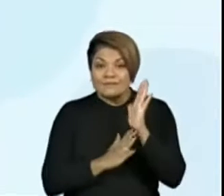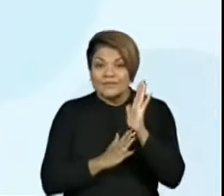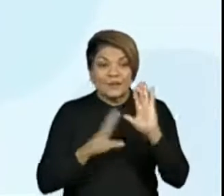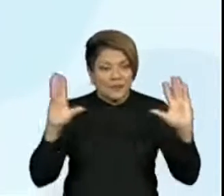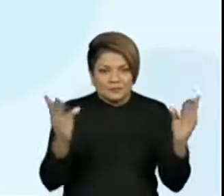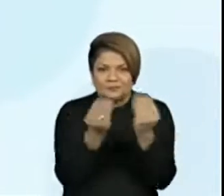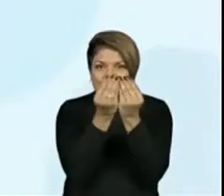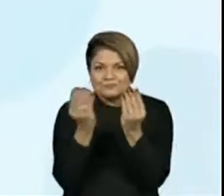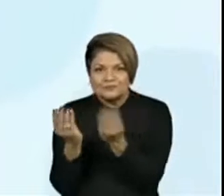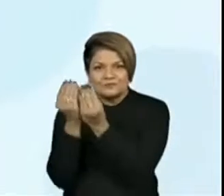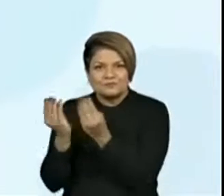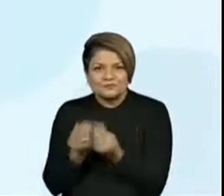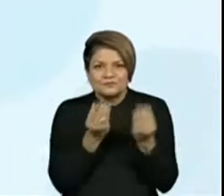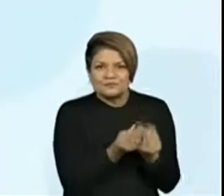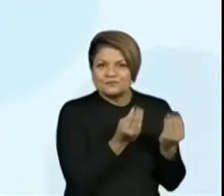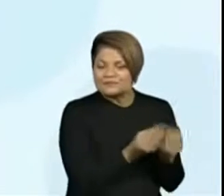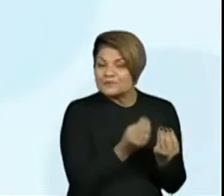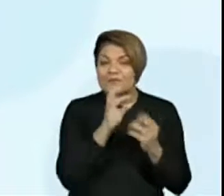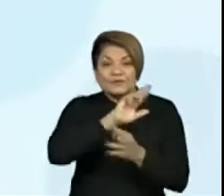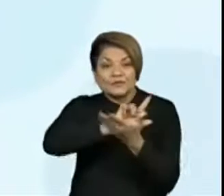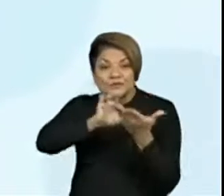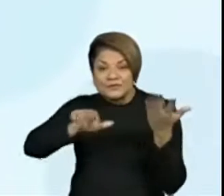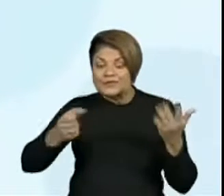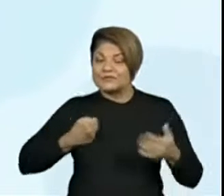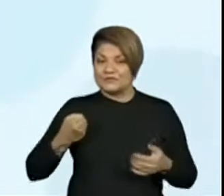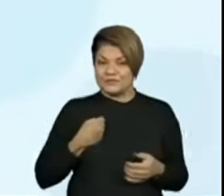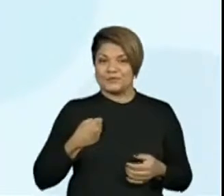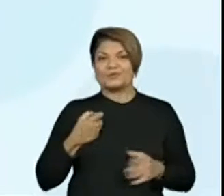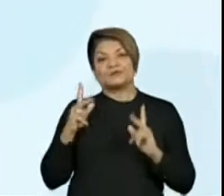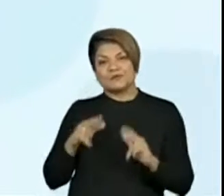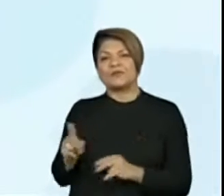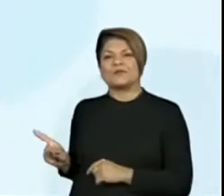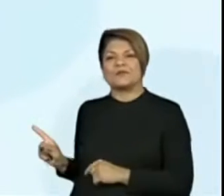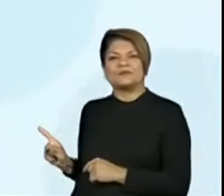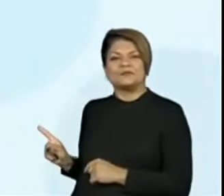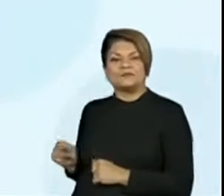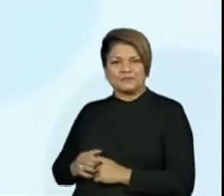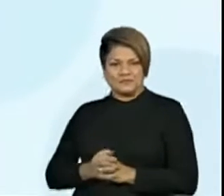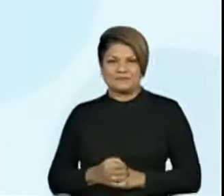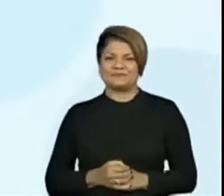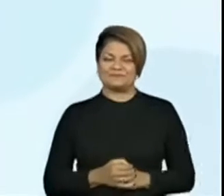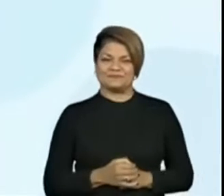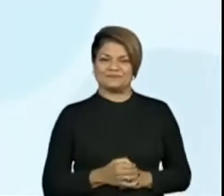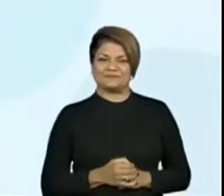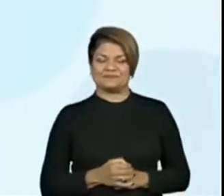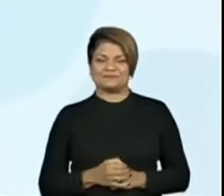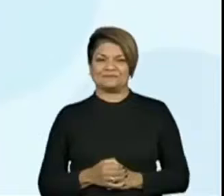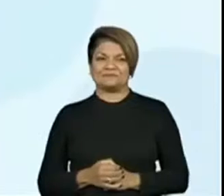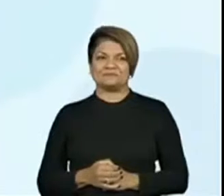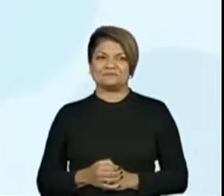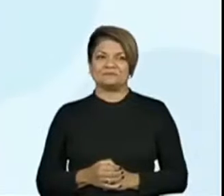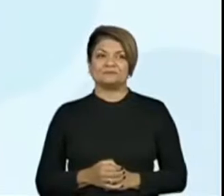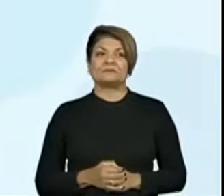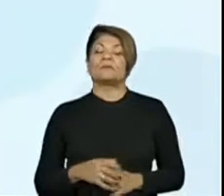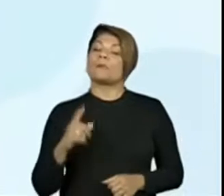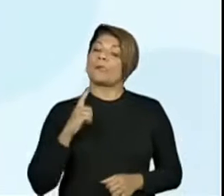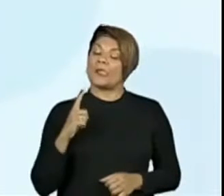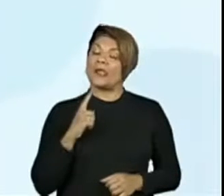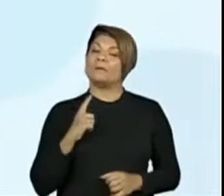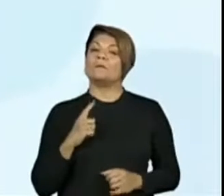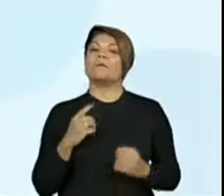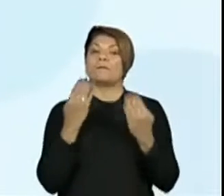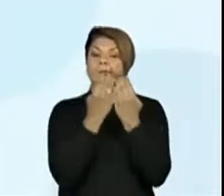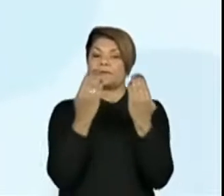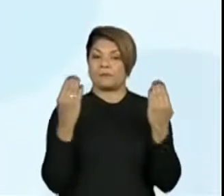com fichas. Com fichas como estas. Olhem lá. Nós temos ali as